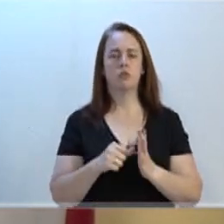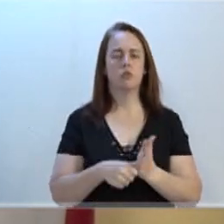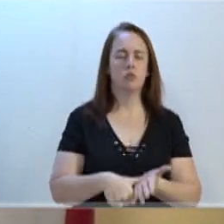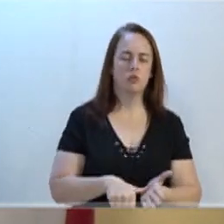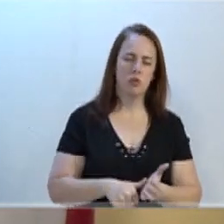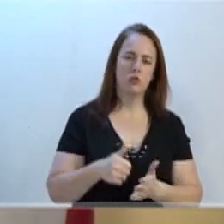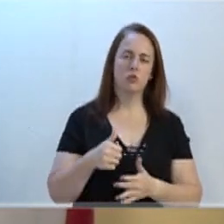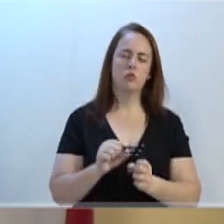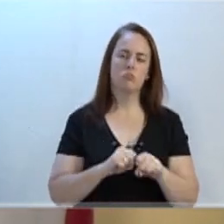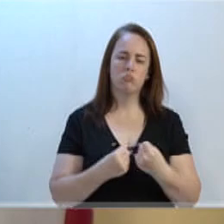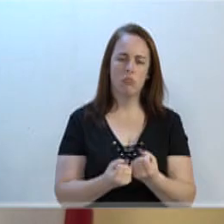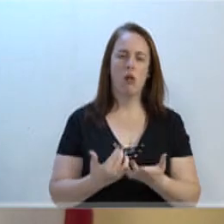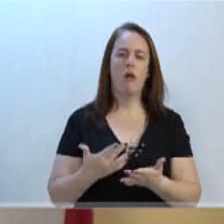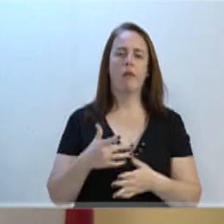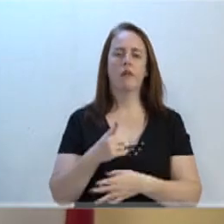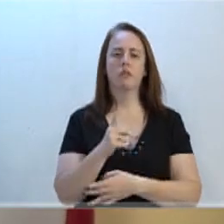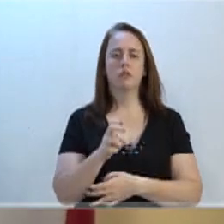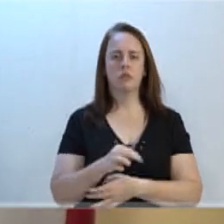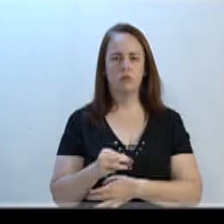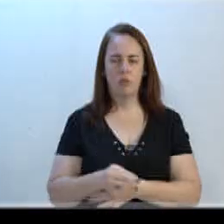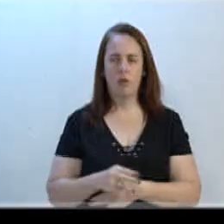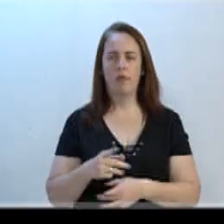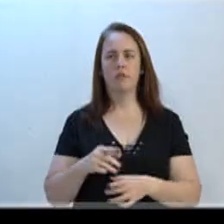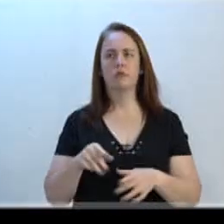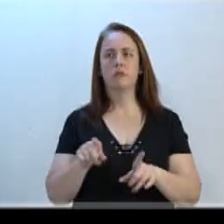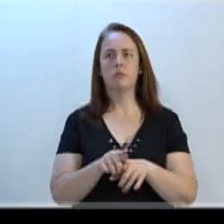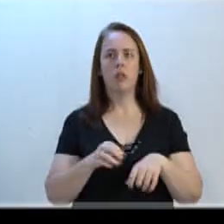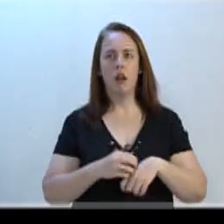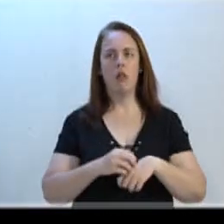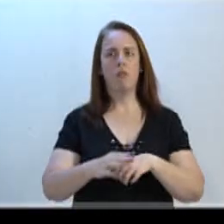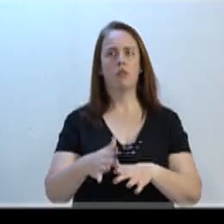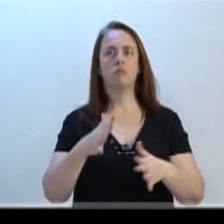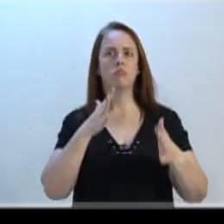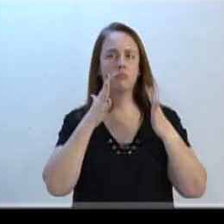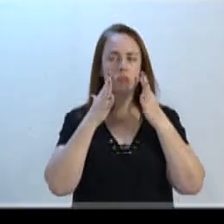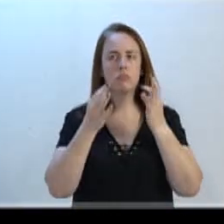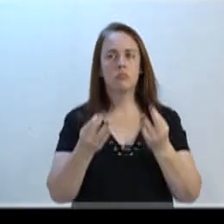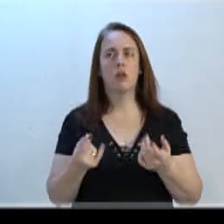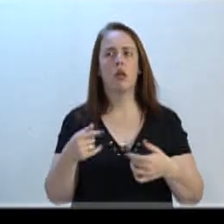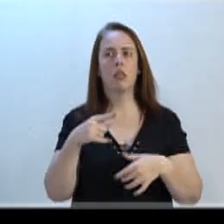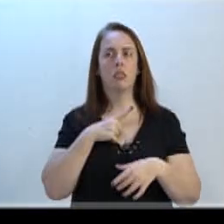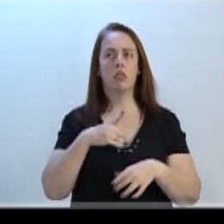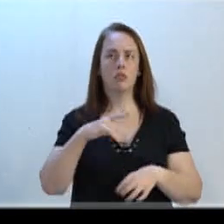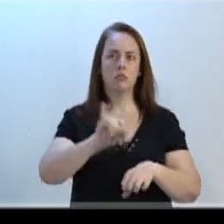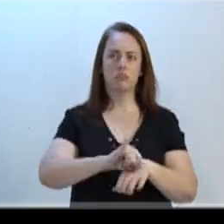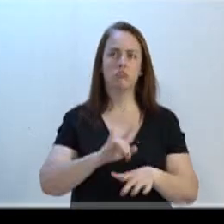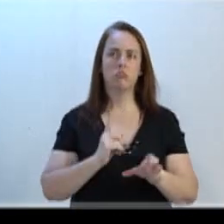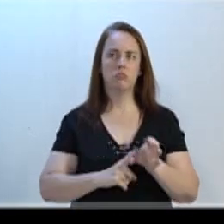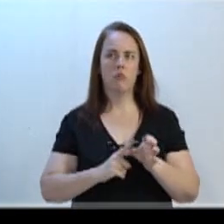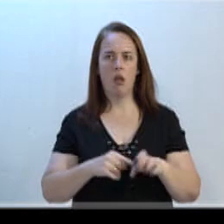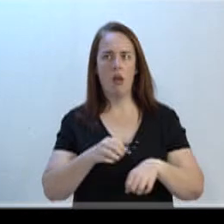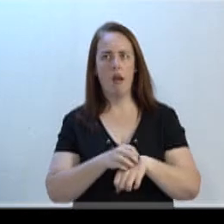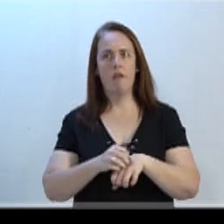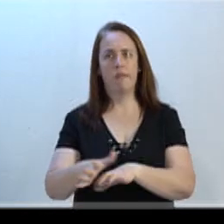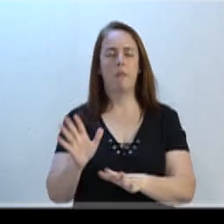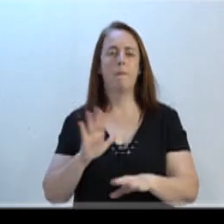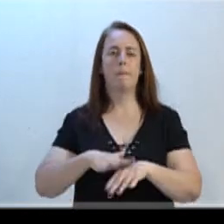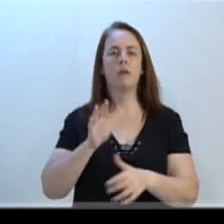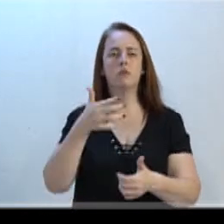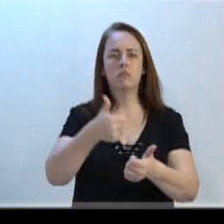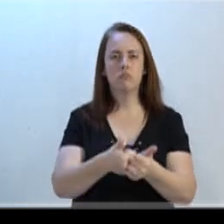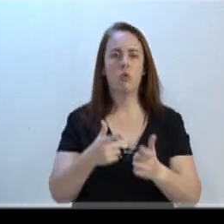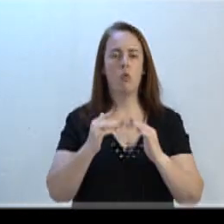agradecendo principalmente a Secretaria de Turismo, levando as atrações, aquilo que nós temos aqui no centro da cidade, no interior, mais próximo,